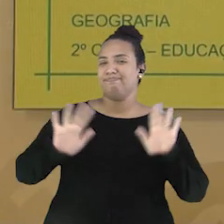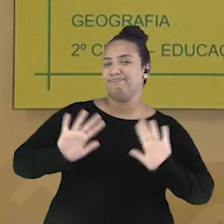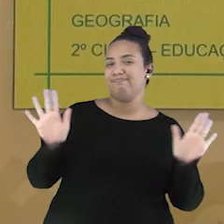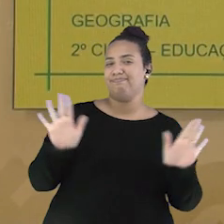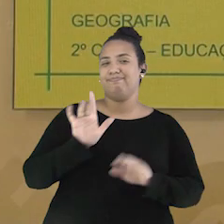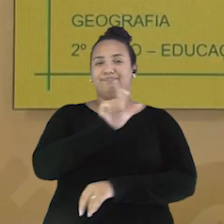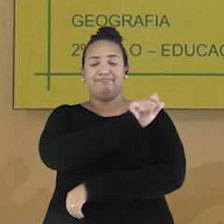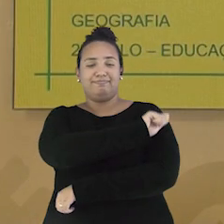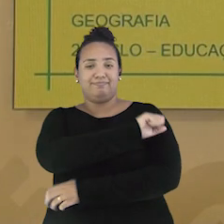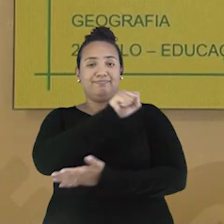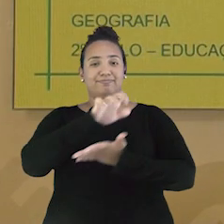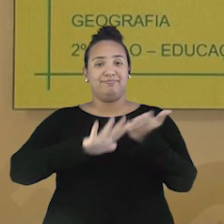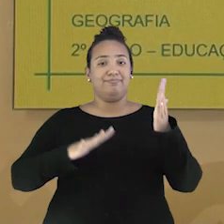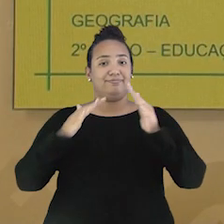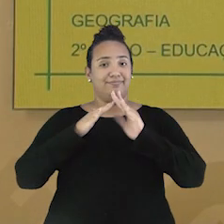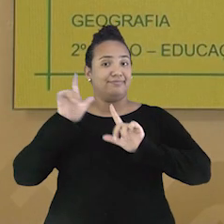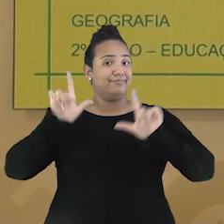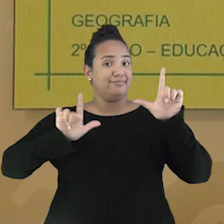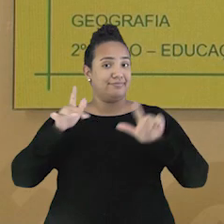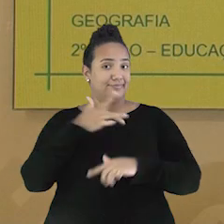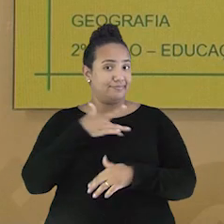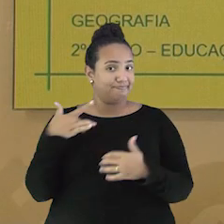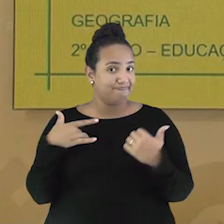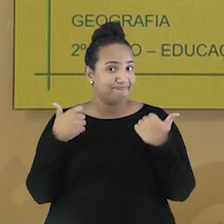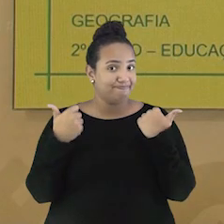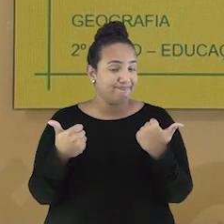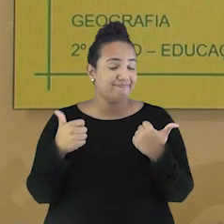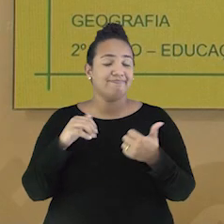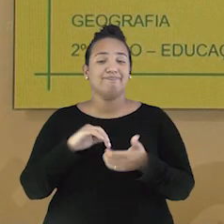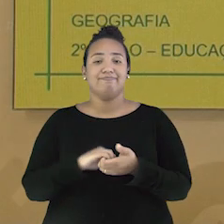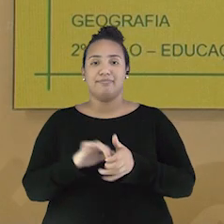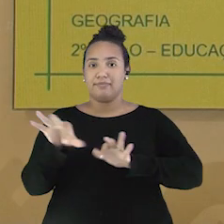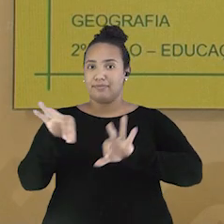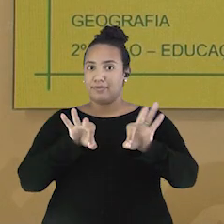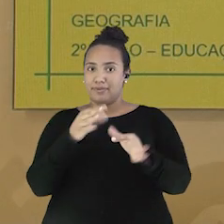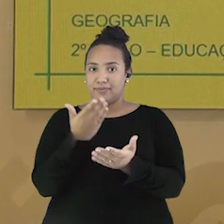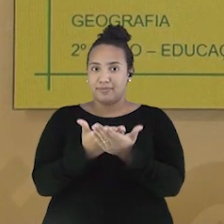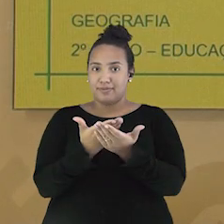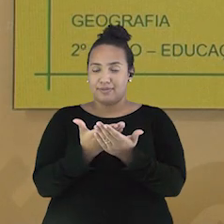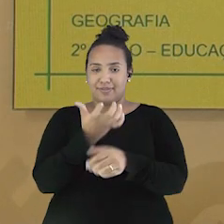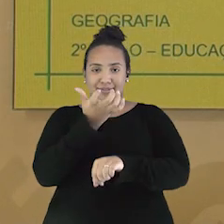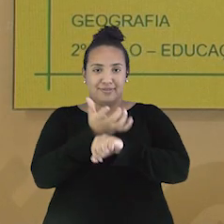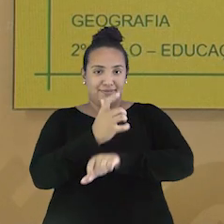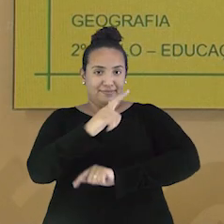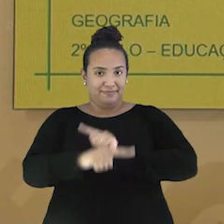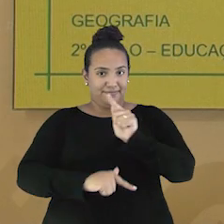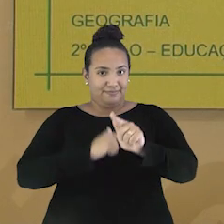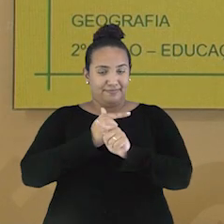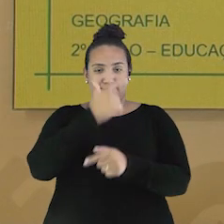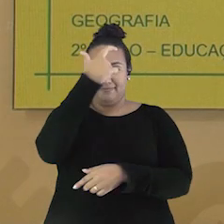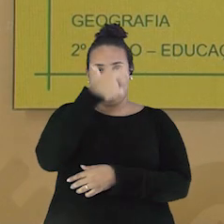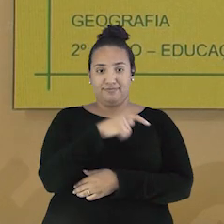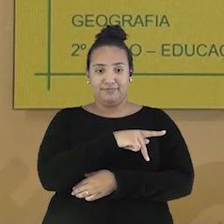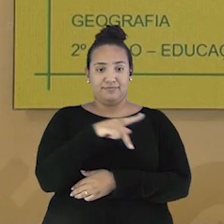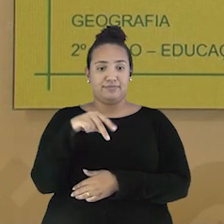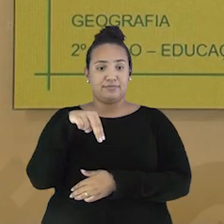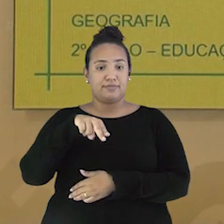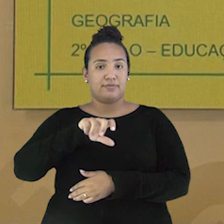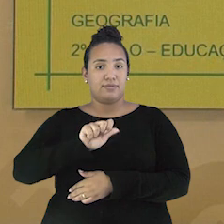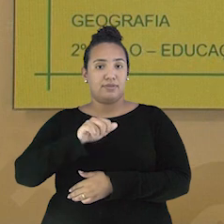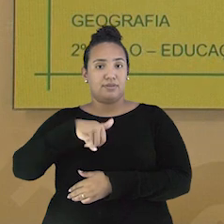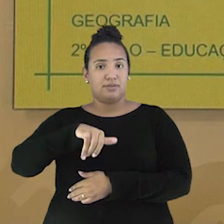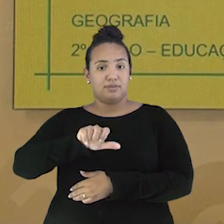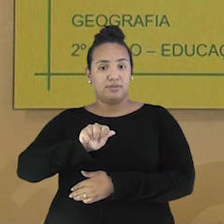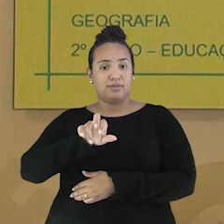Olá, estudantes do Dever em Casa na TV! Como vocês estão? Prontos para mais uma aula de Geografia? Eu sou a professora Nayara